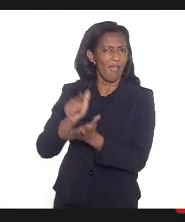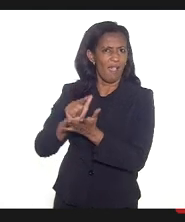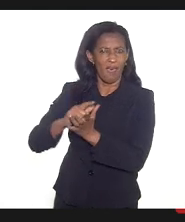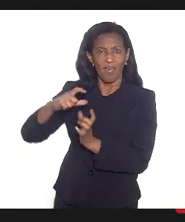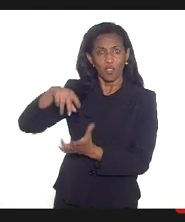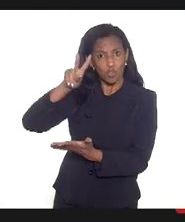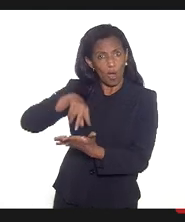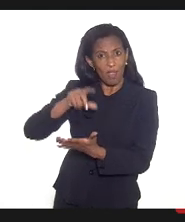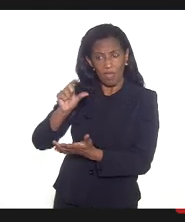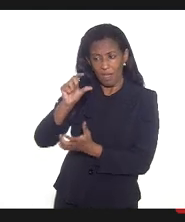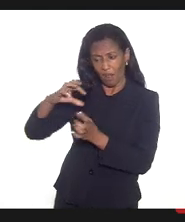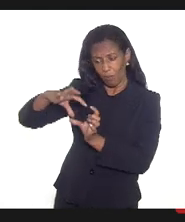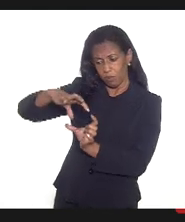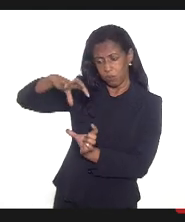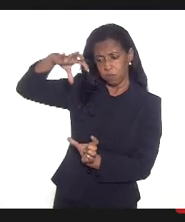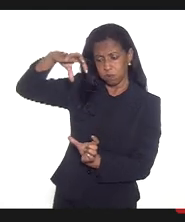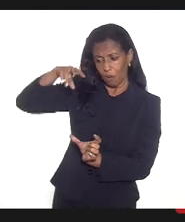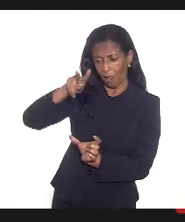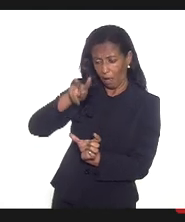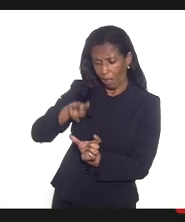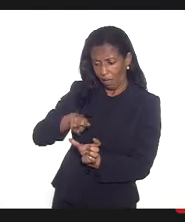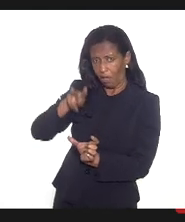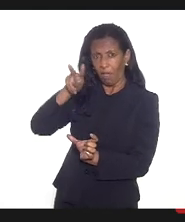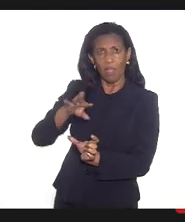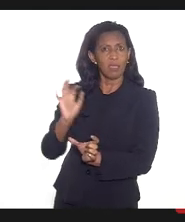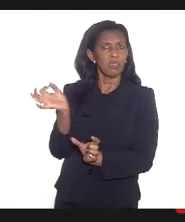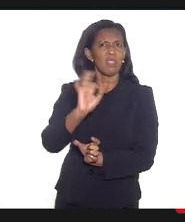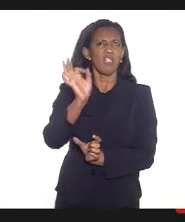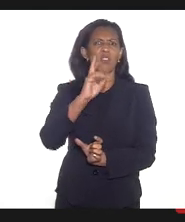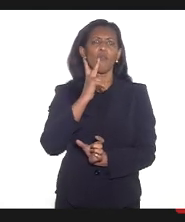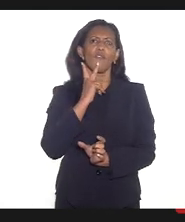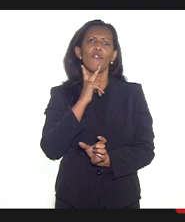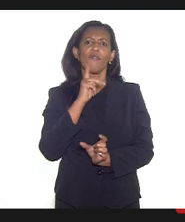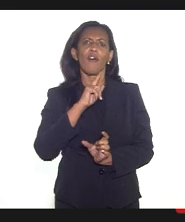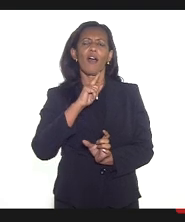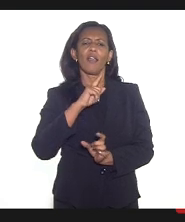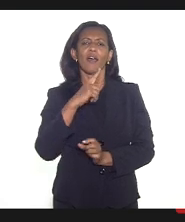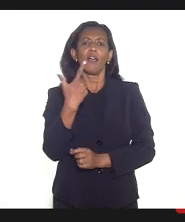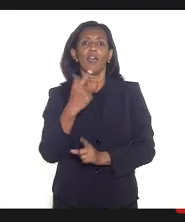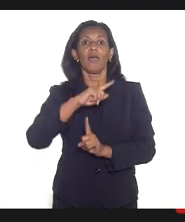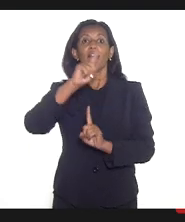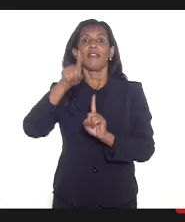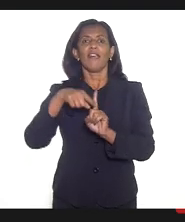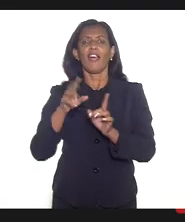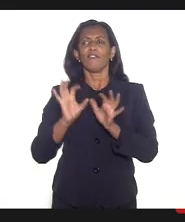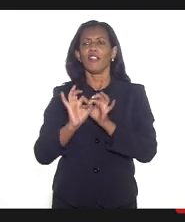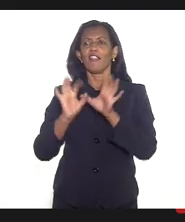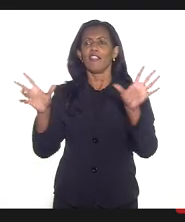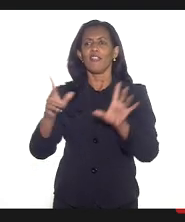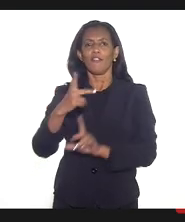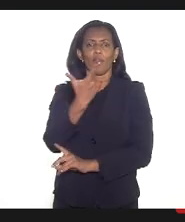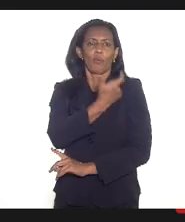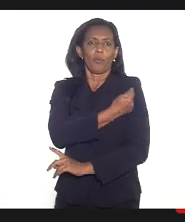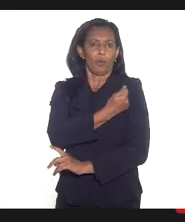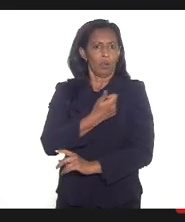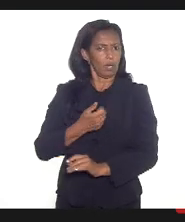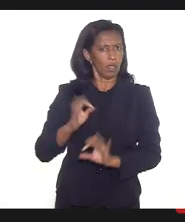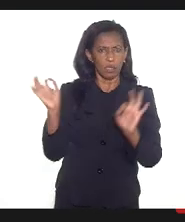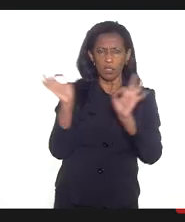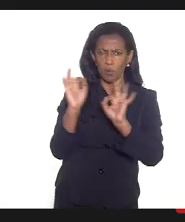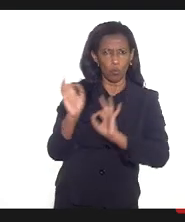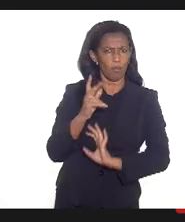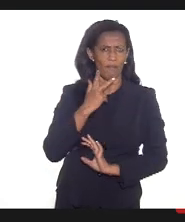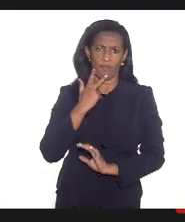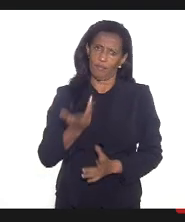ler as bulas, nenhuma bula de remédio nenhum vai dizer gestantes tomem à vontade essa medicação, nenhuma bula de remédio vai